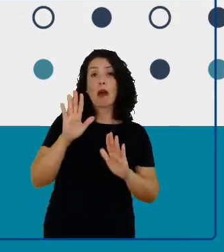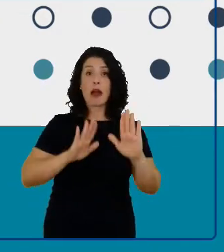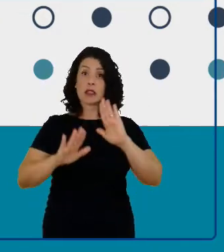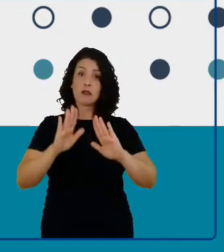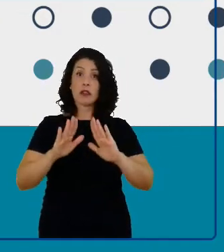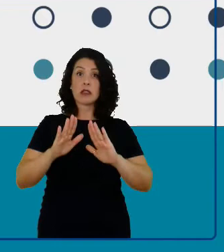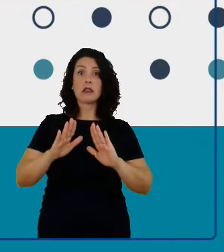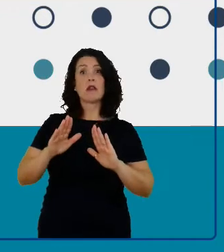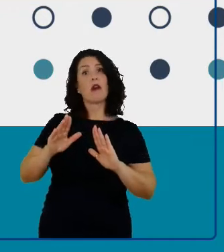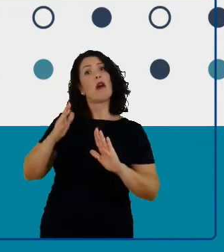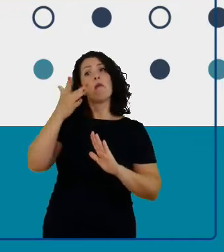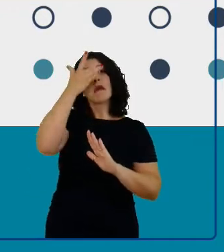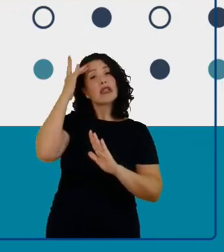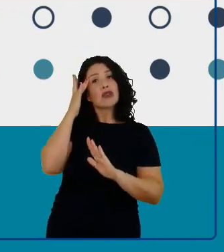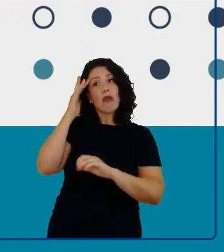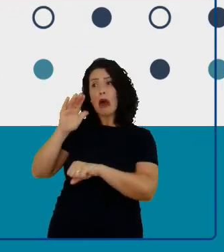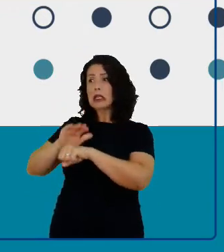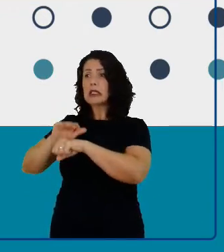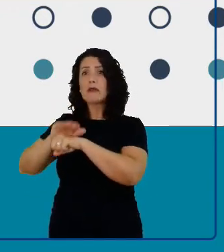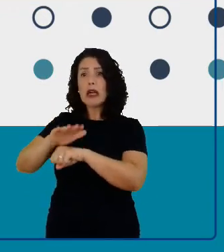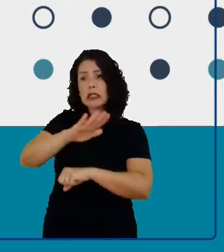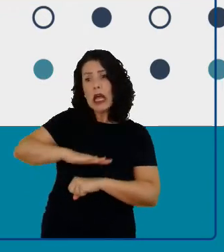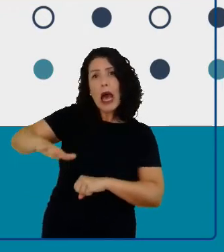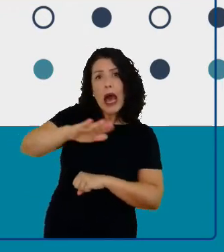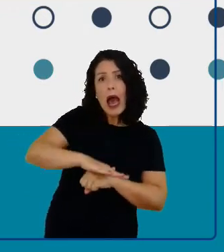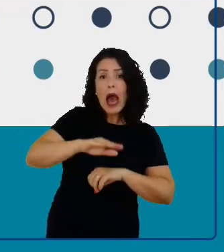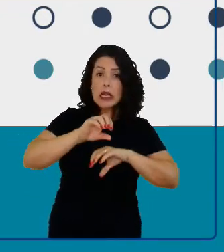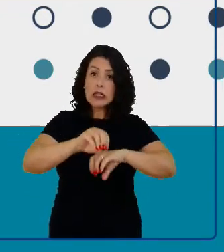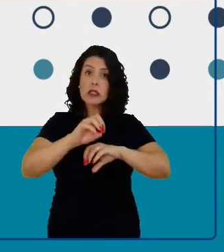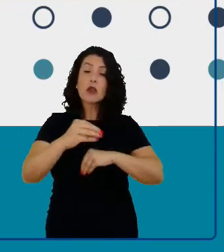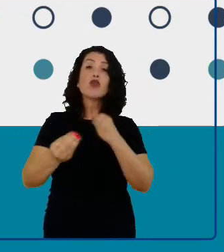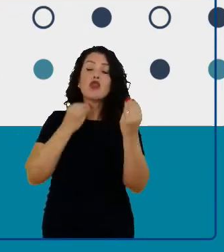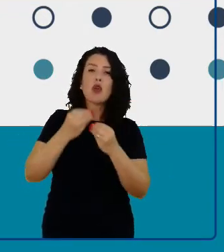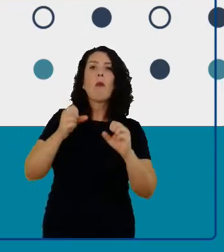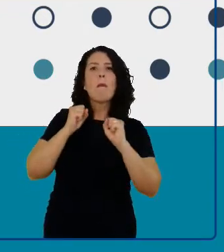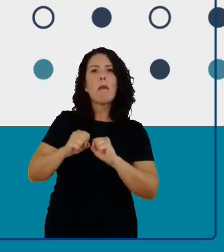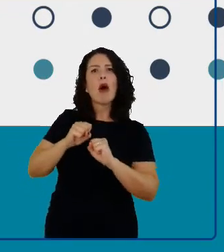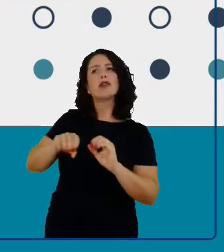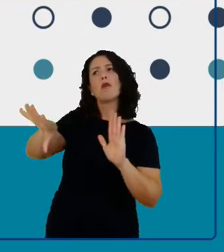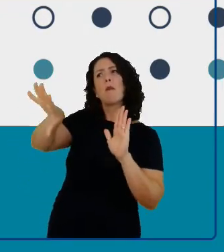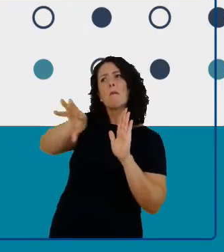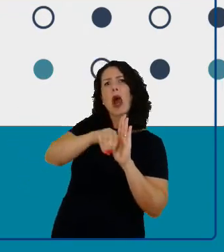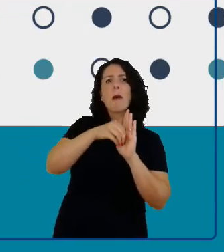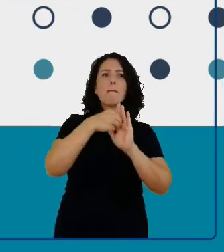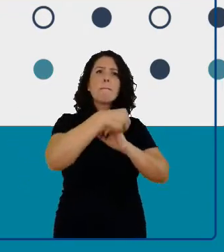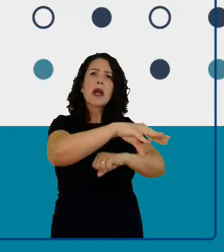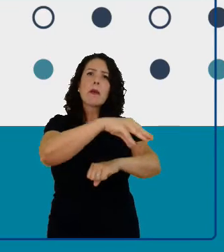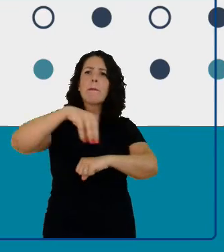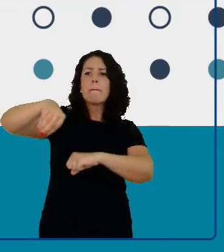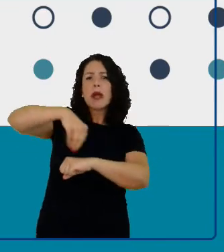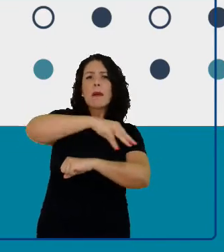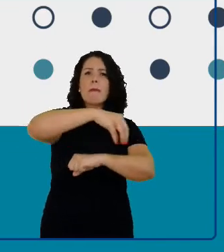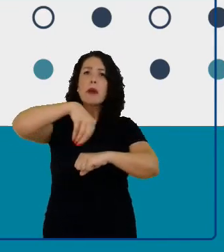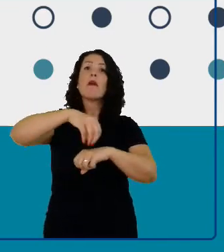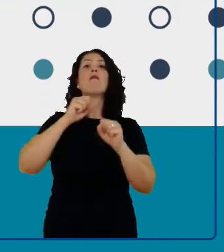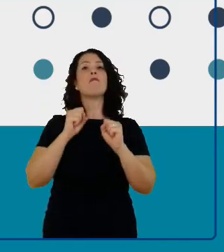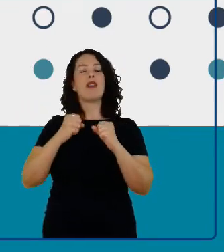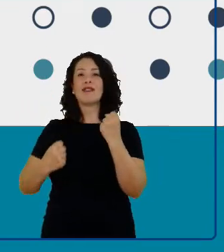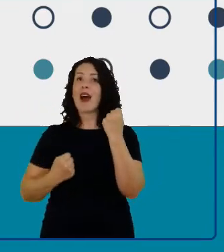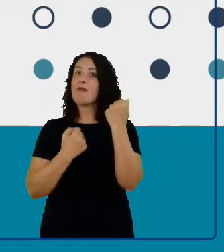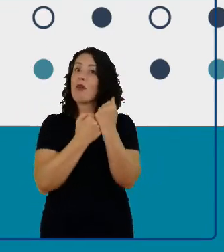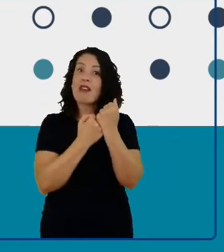dentro do espaço, dentro do território da escola, que pode nos apoiar em outros territórios,